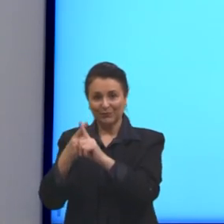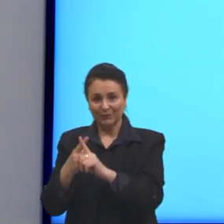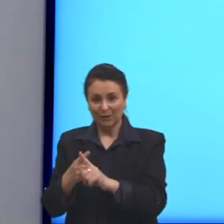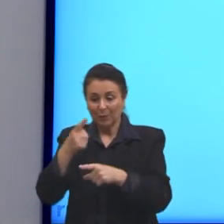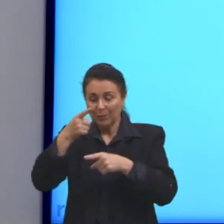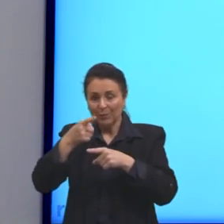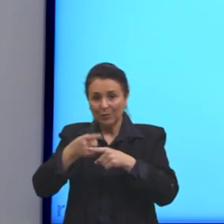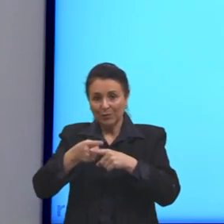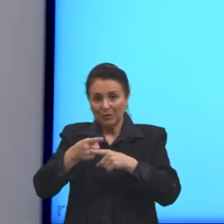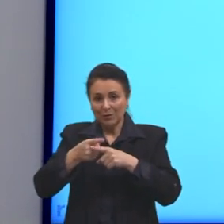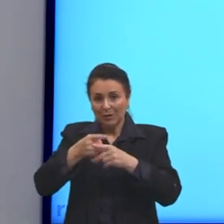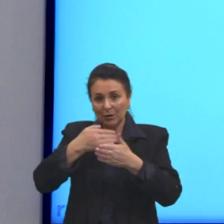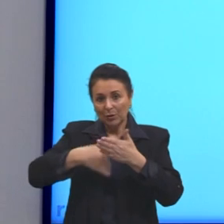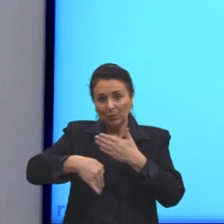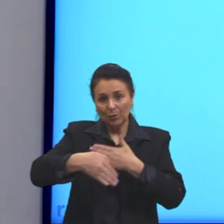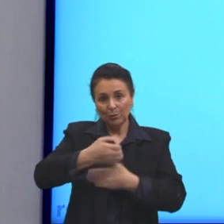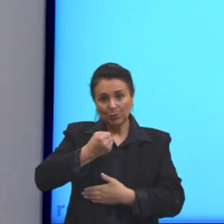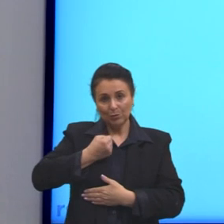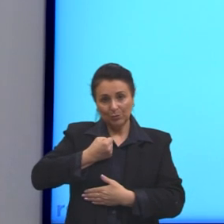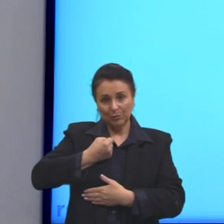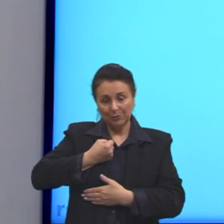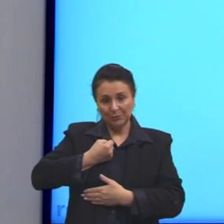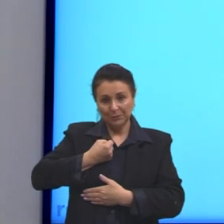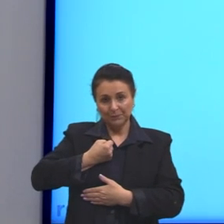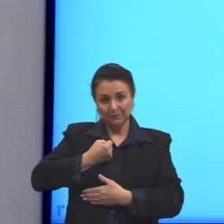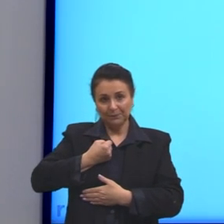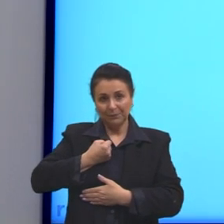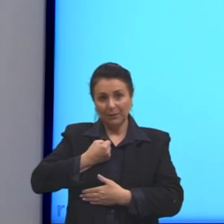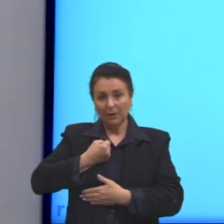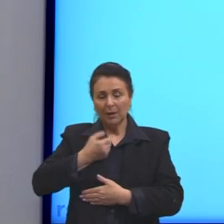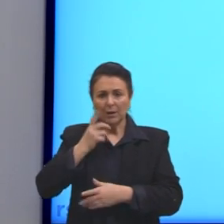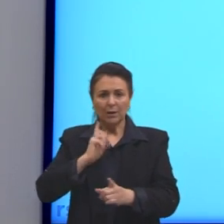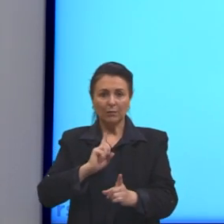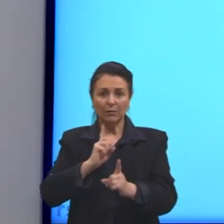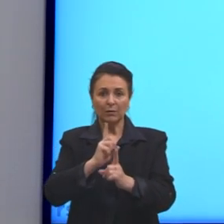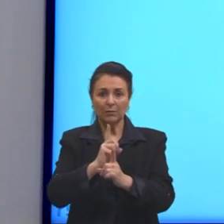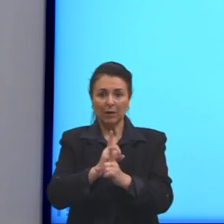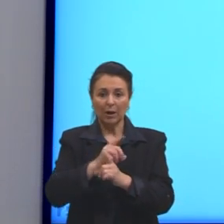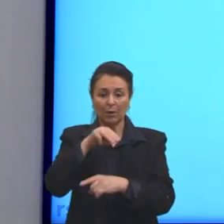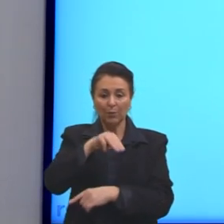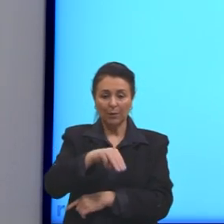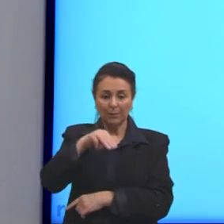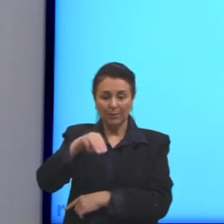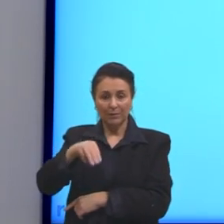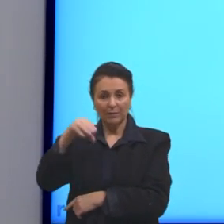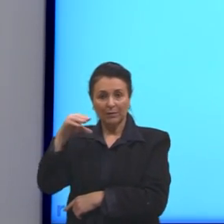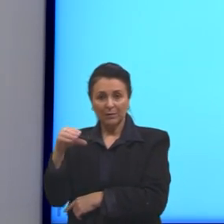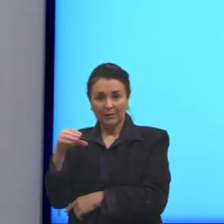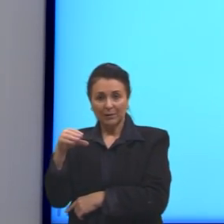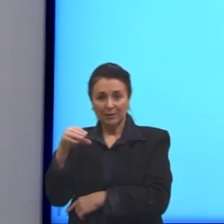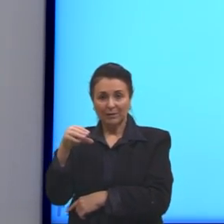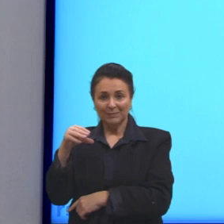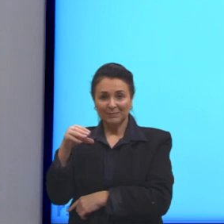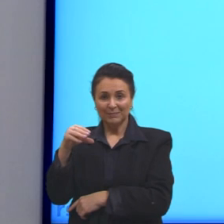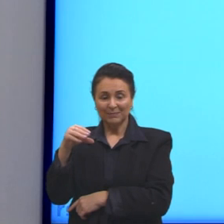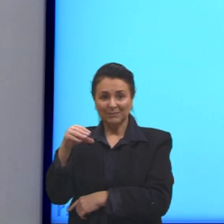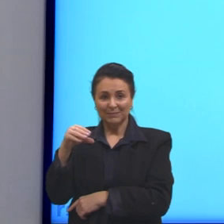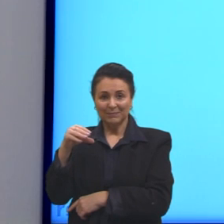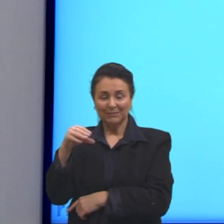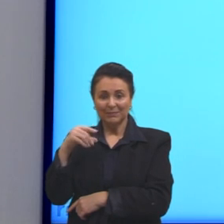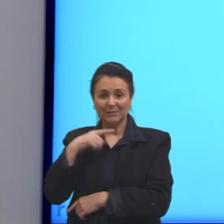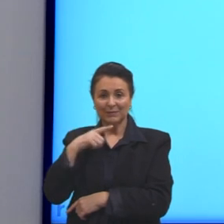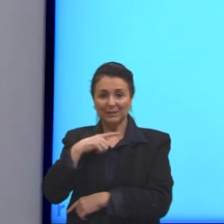Multiplico todos esses fatores para chegar no MMC, no mínimo múltiplo comum